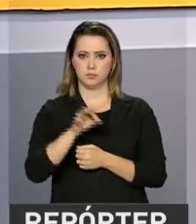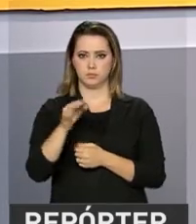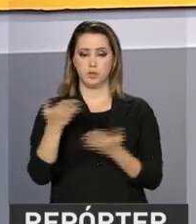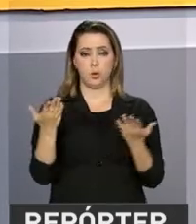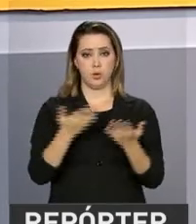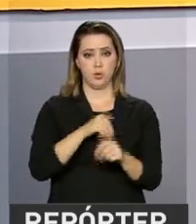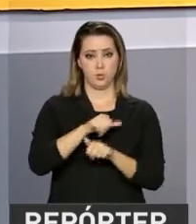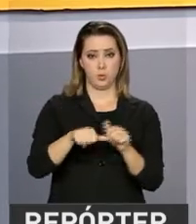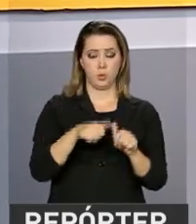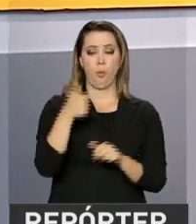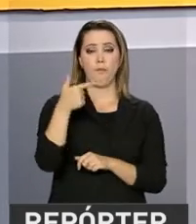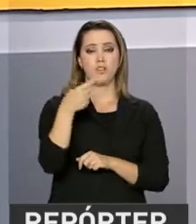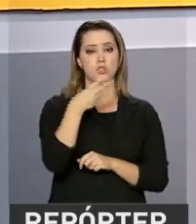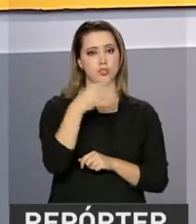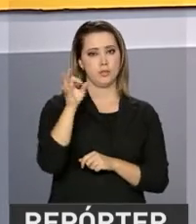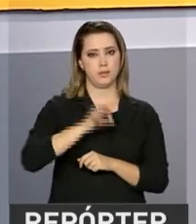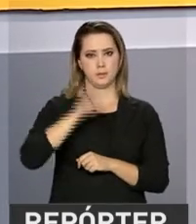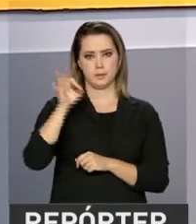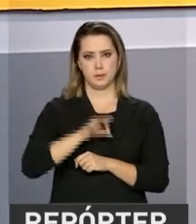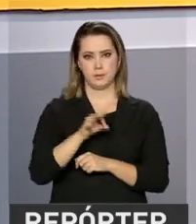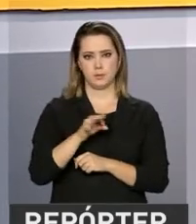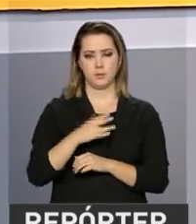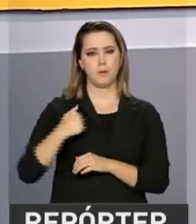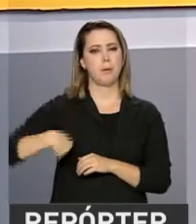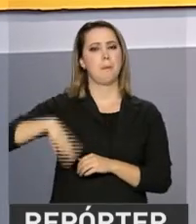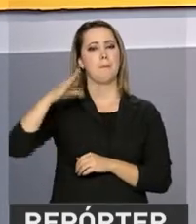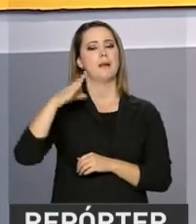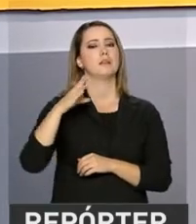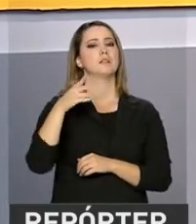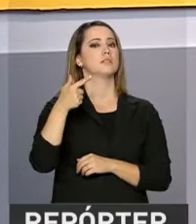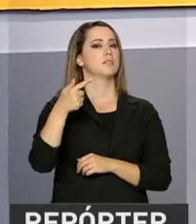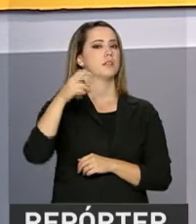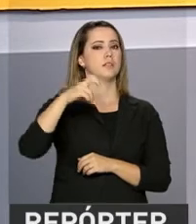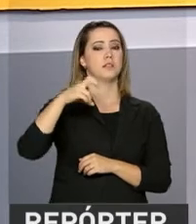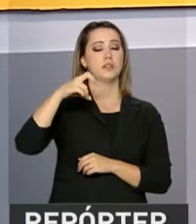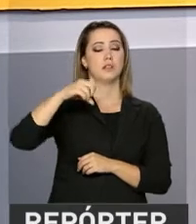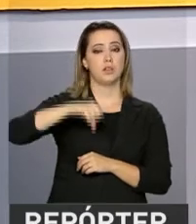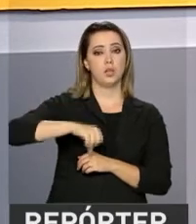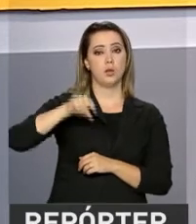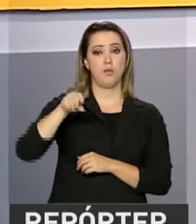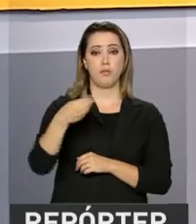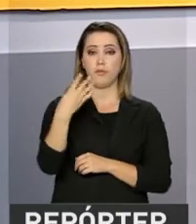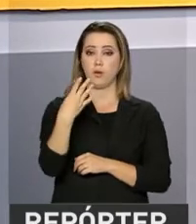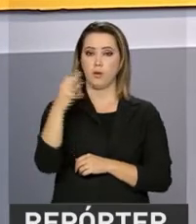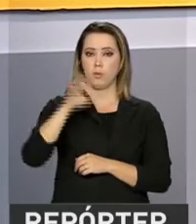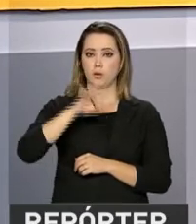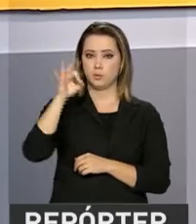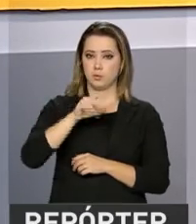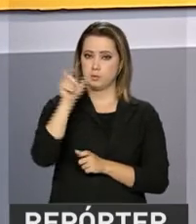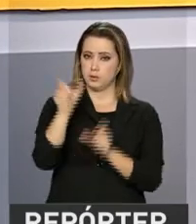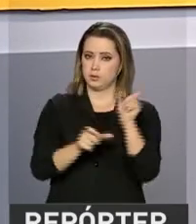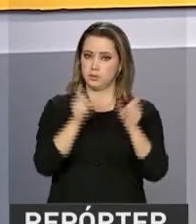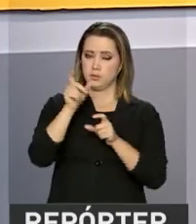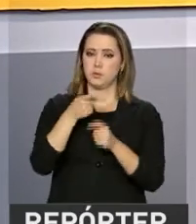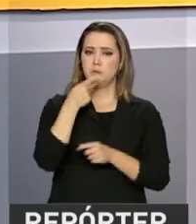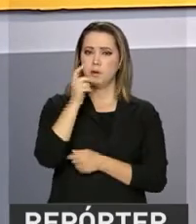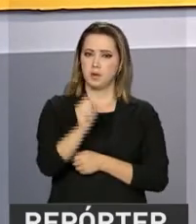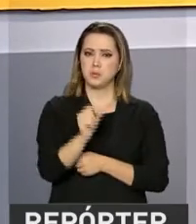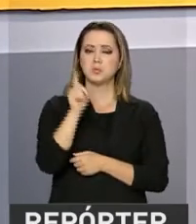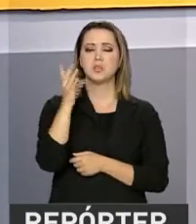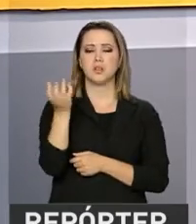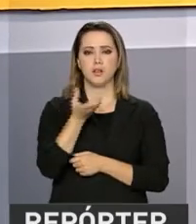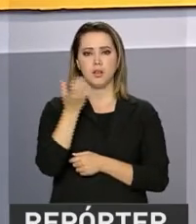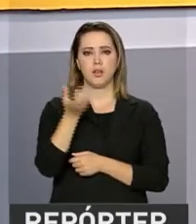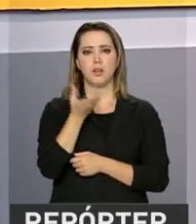para os atuais 23%. E mais 79,4% dos entrevistados afirmaram que